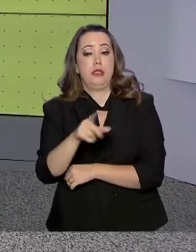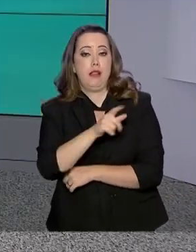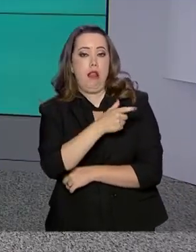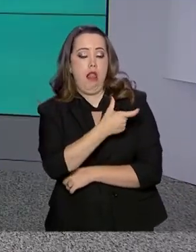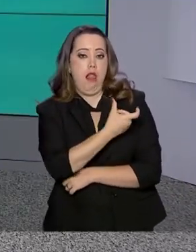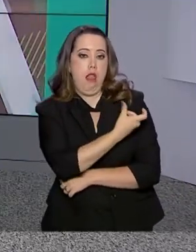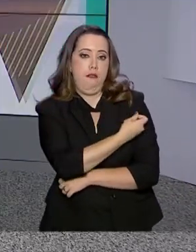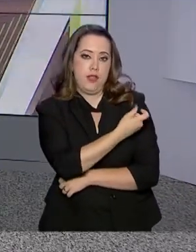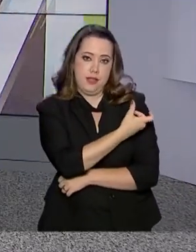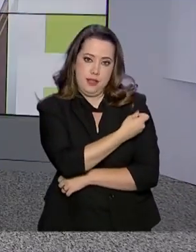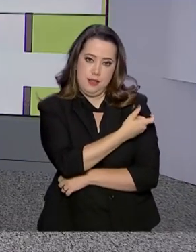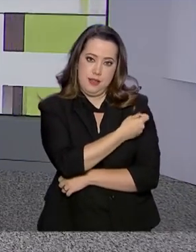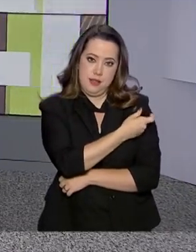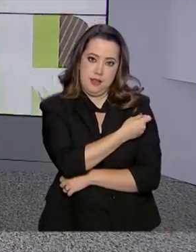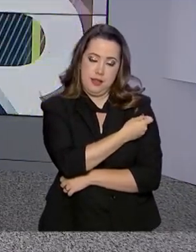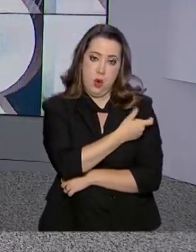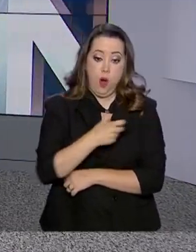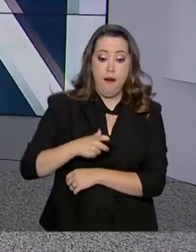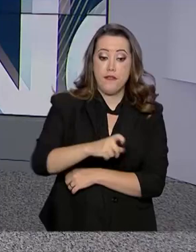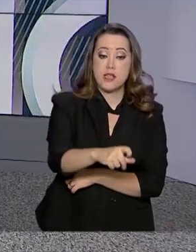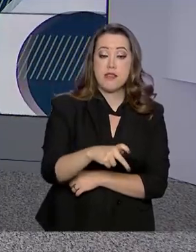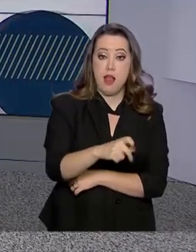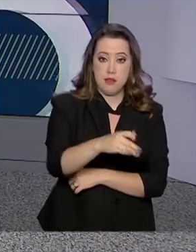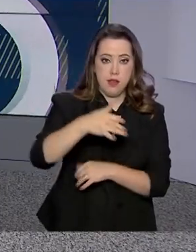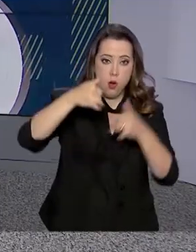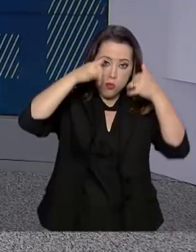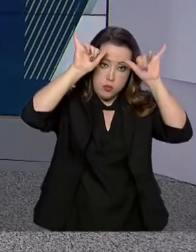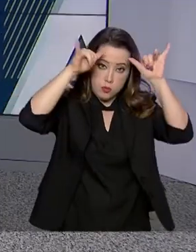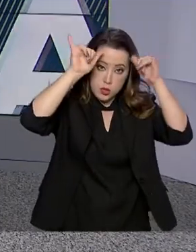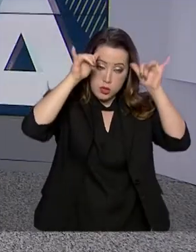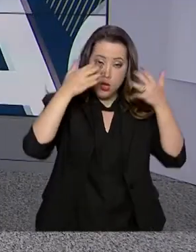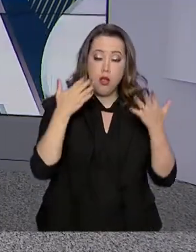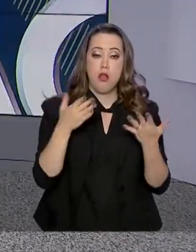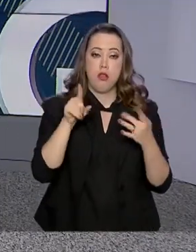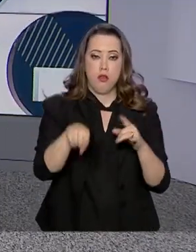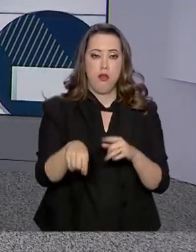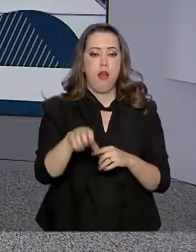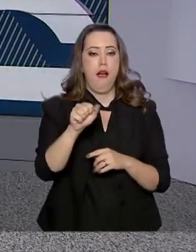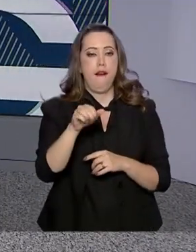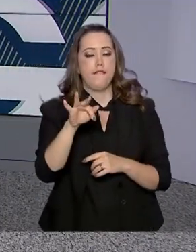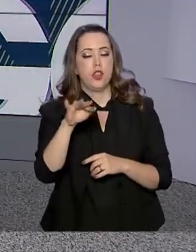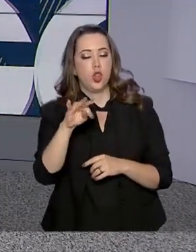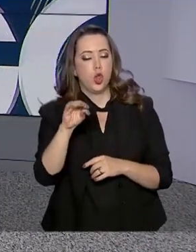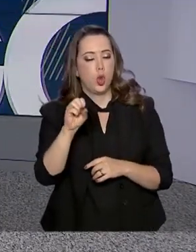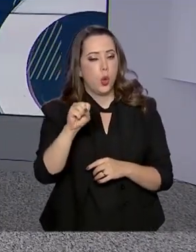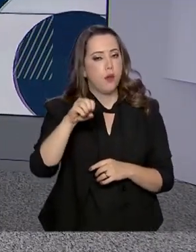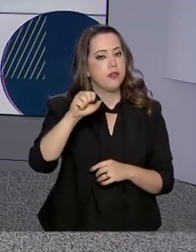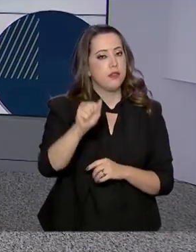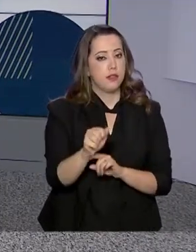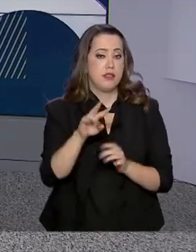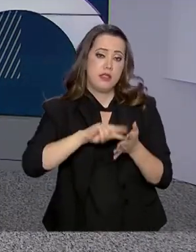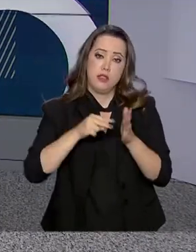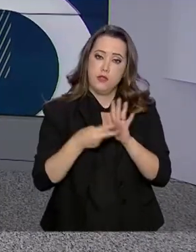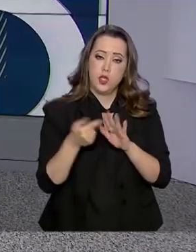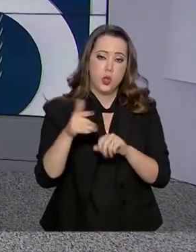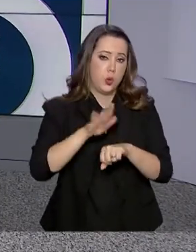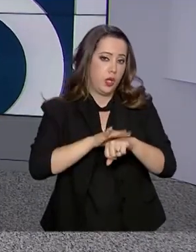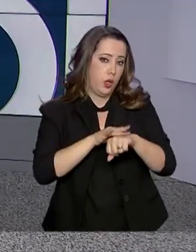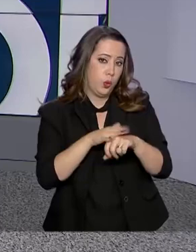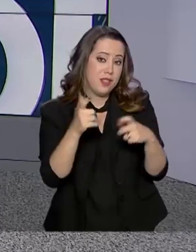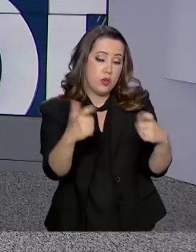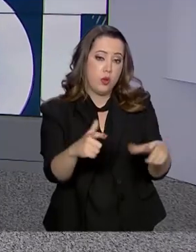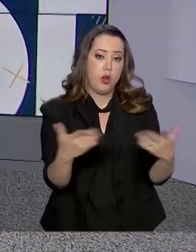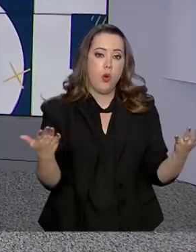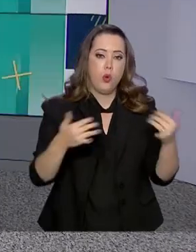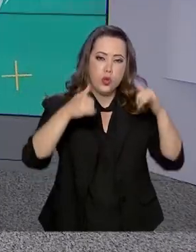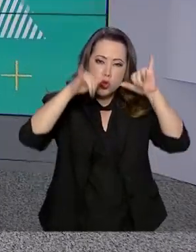a febre afitosa. A retirada da vacina significa que não há registro de casos da doença na área. Hoje, o estado conta com um